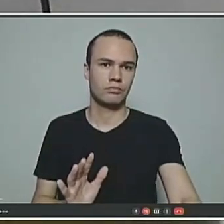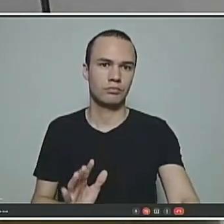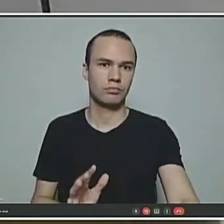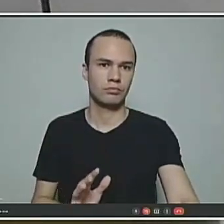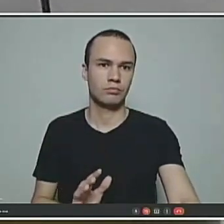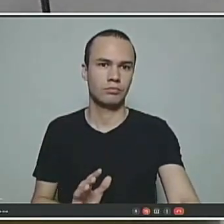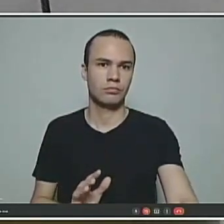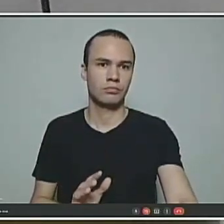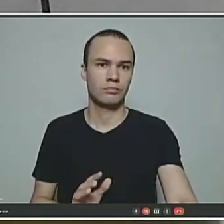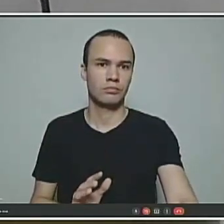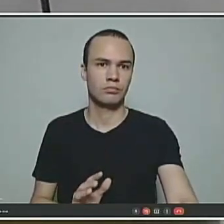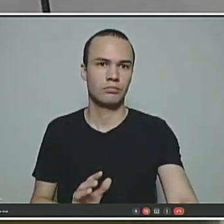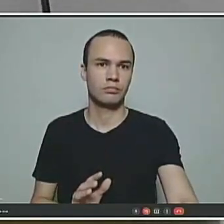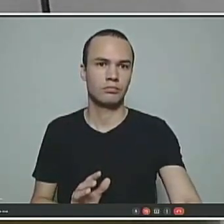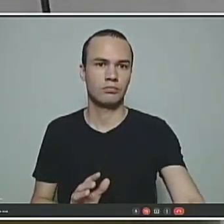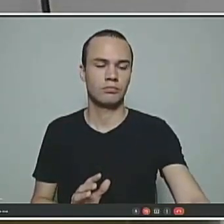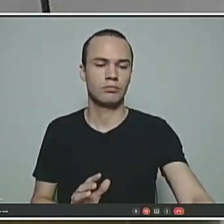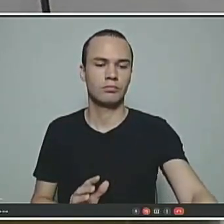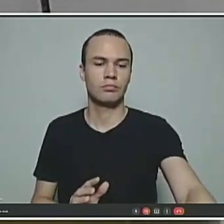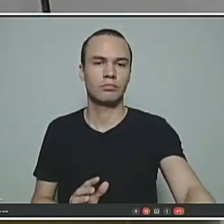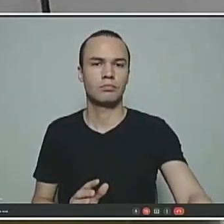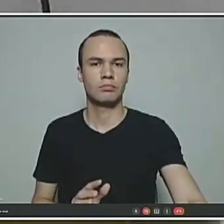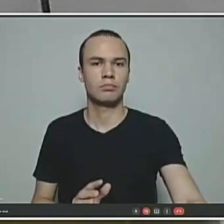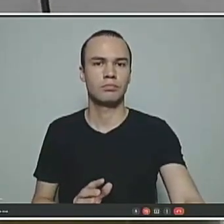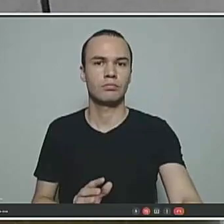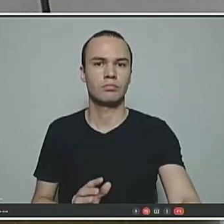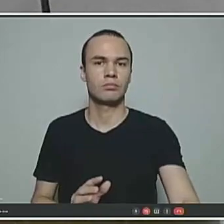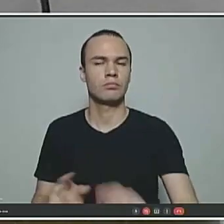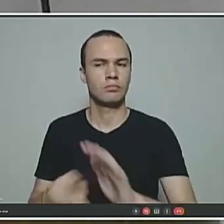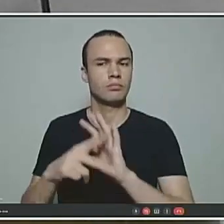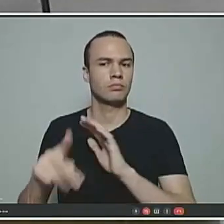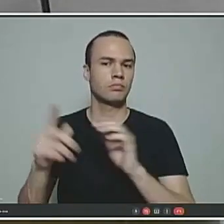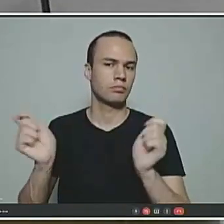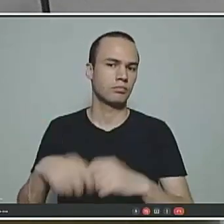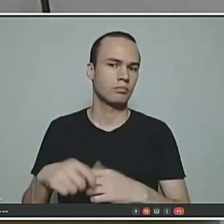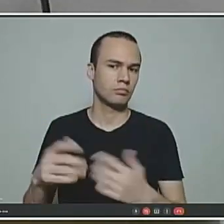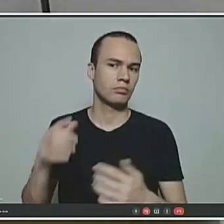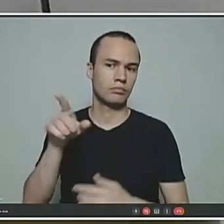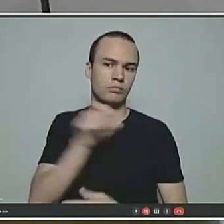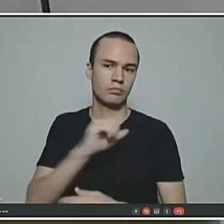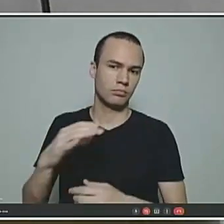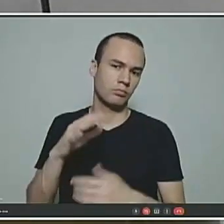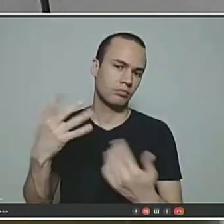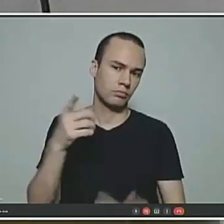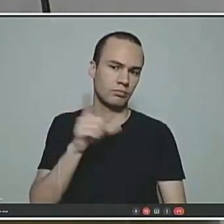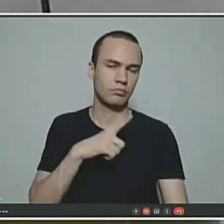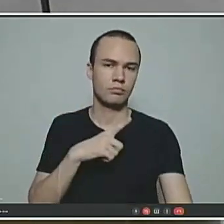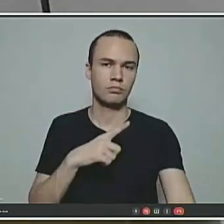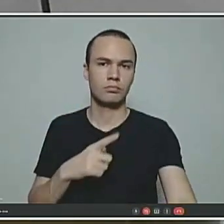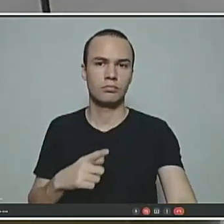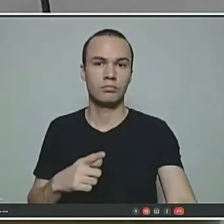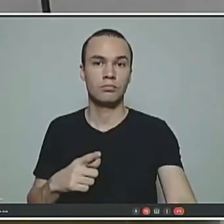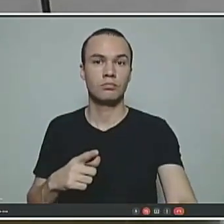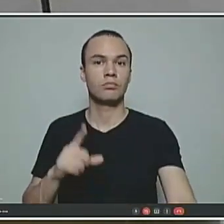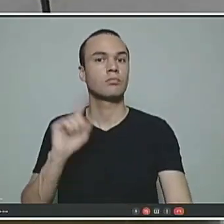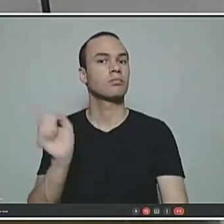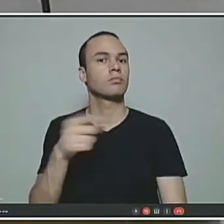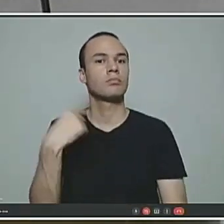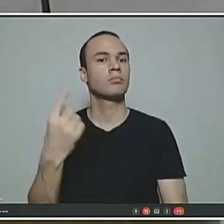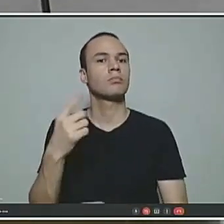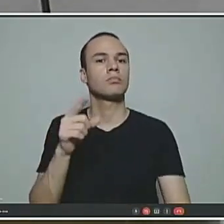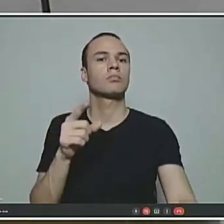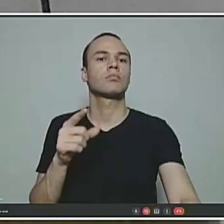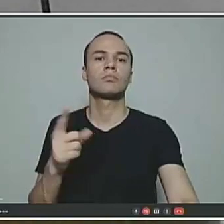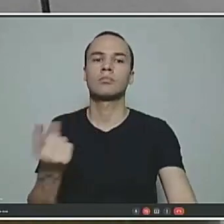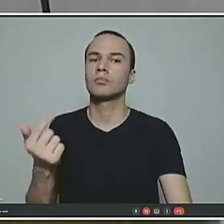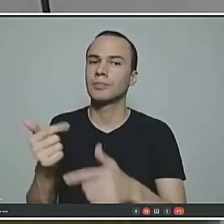financeiro, e os municípios aí da Ampla Norte e da região de Santa Catarina têm equilíbrio financeiro. Nós não temos nenhum financeiro